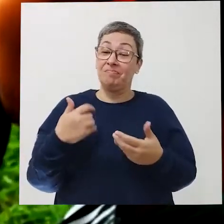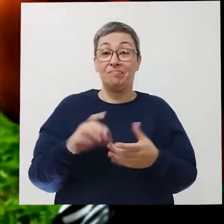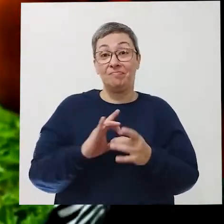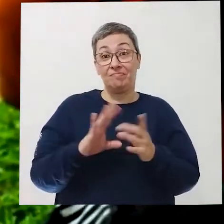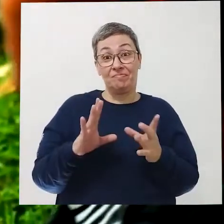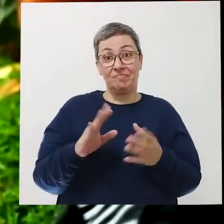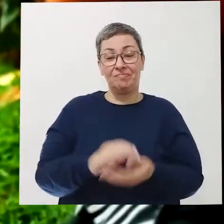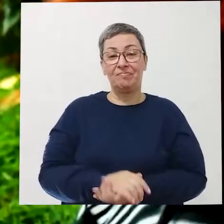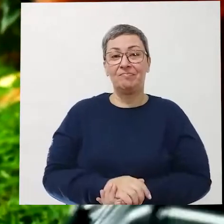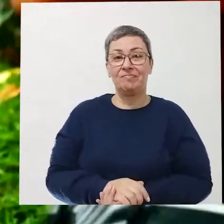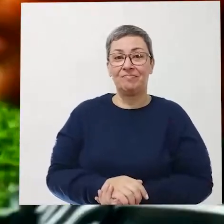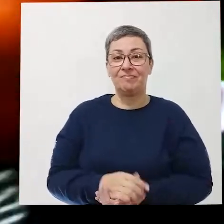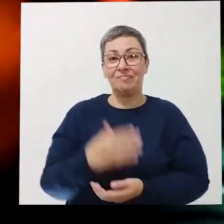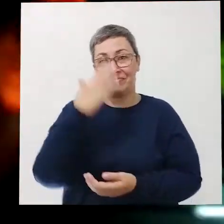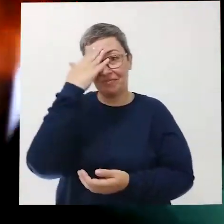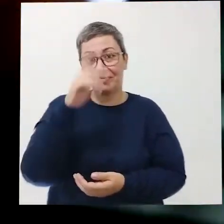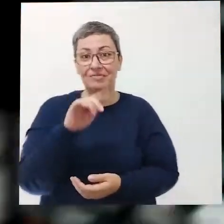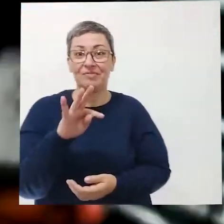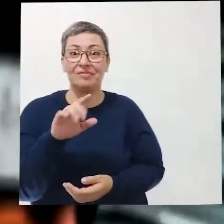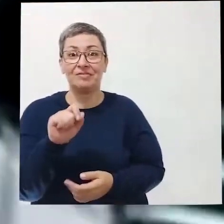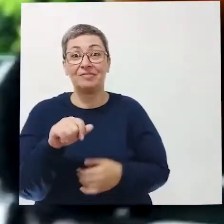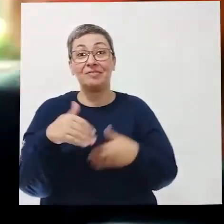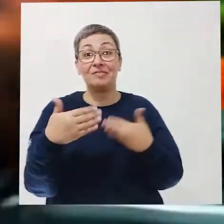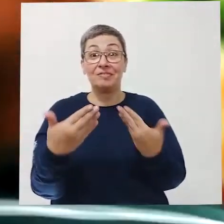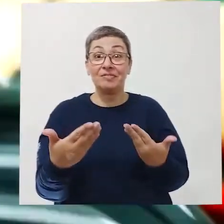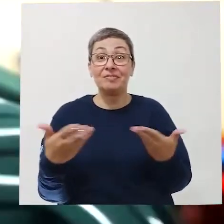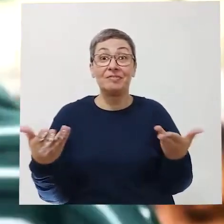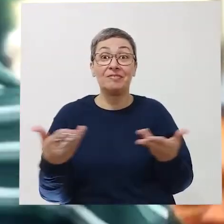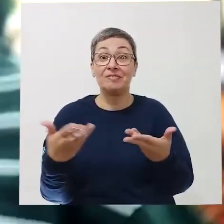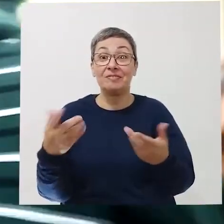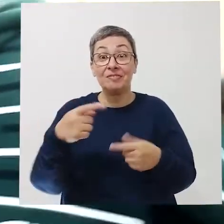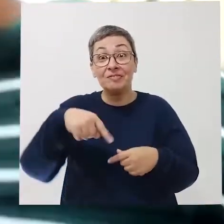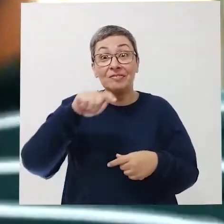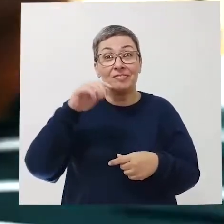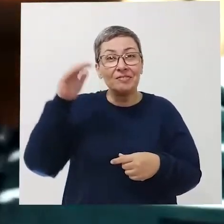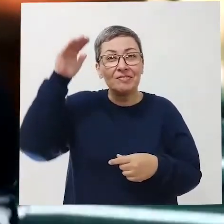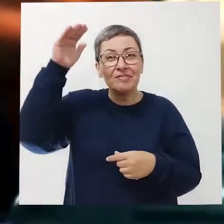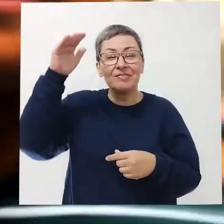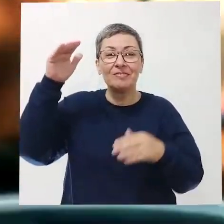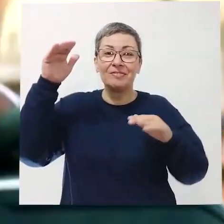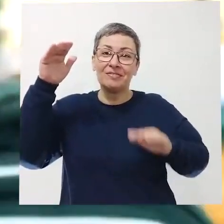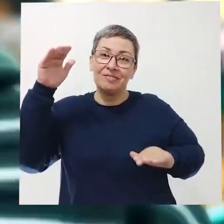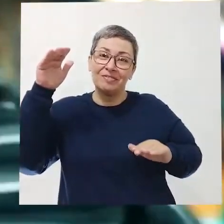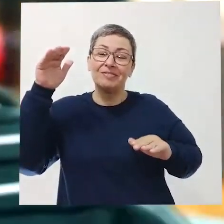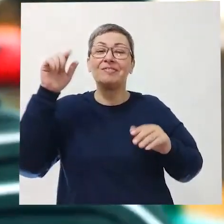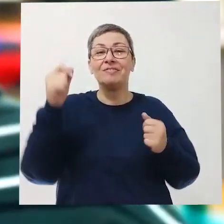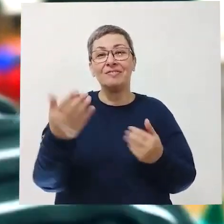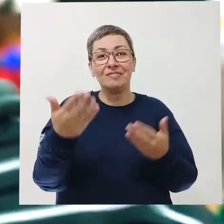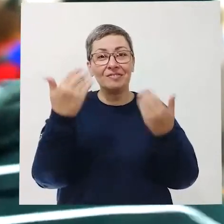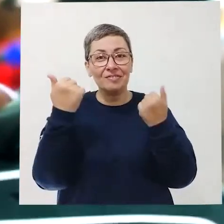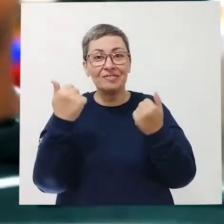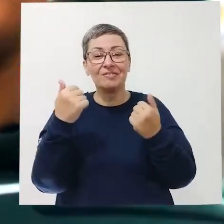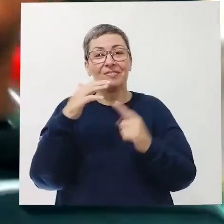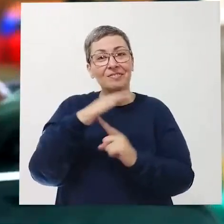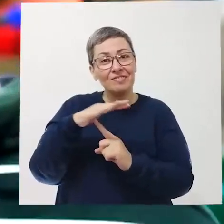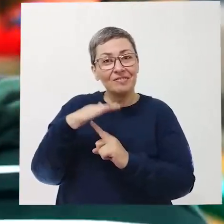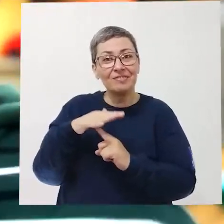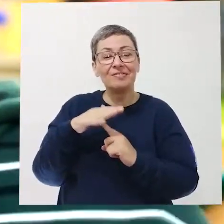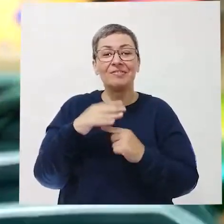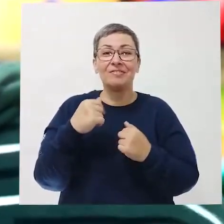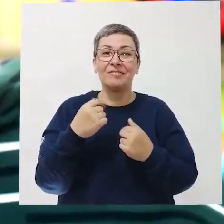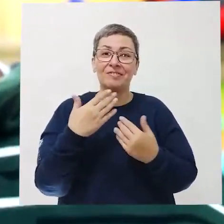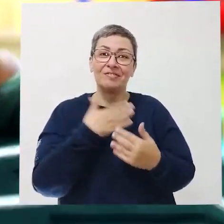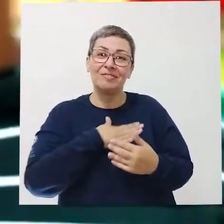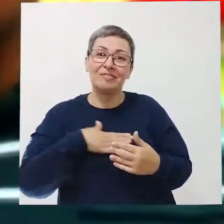Obrigado, Vitória. Nada. Bem, gente, e agora? Você que é adulto, você que é criança, vem aqui para o parque, vem aqui